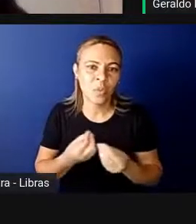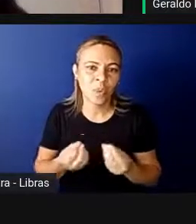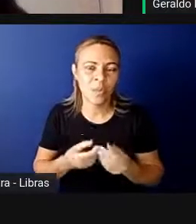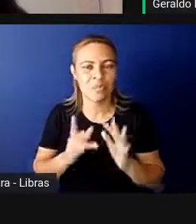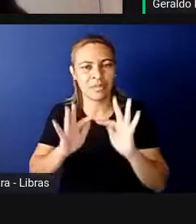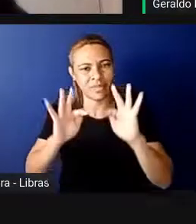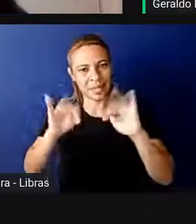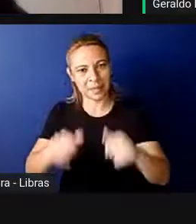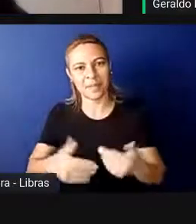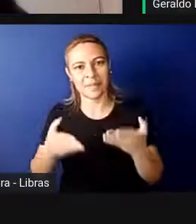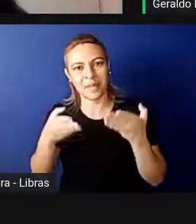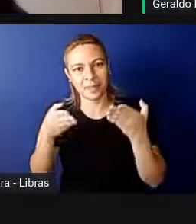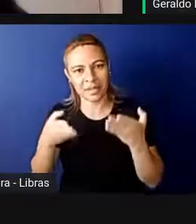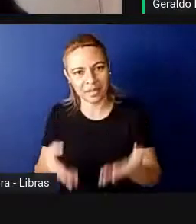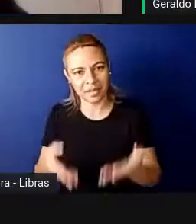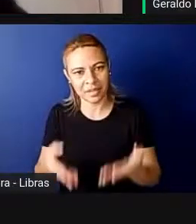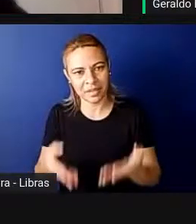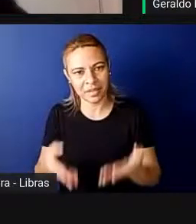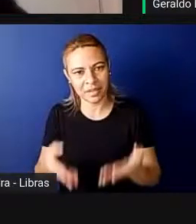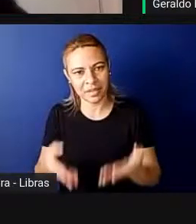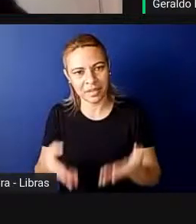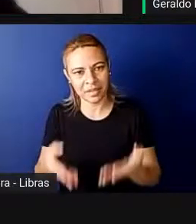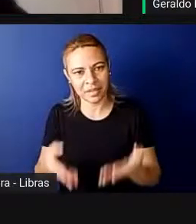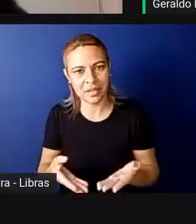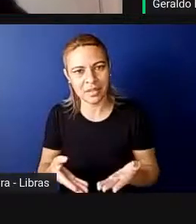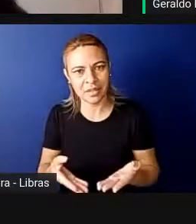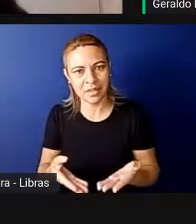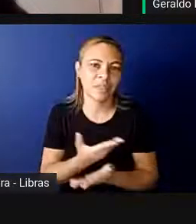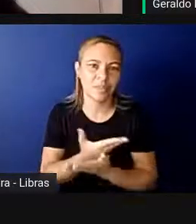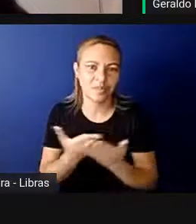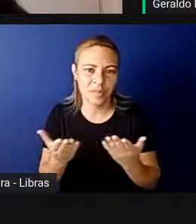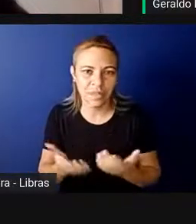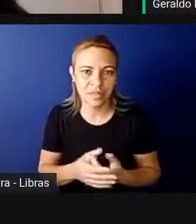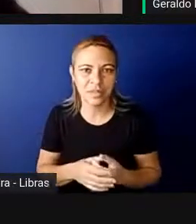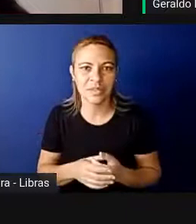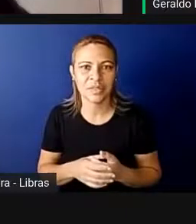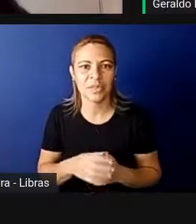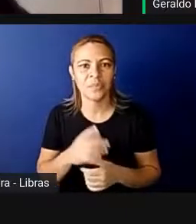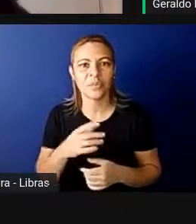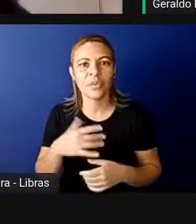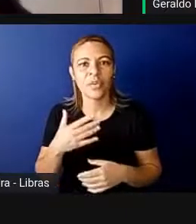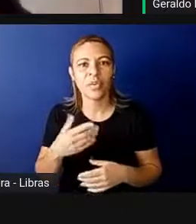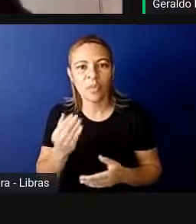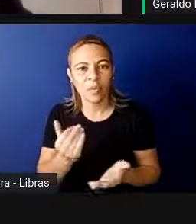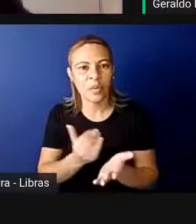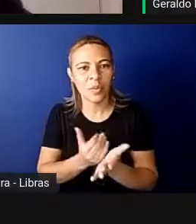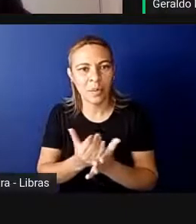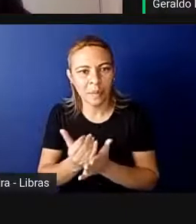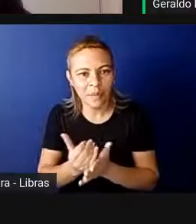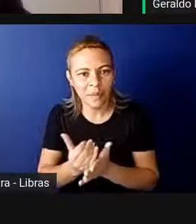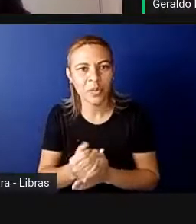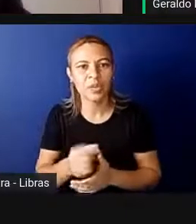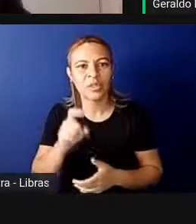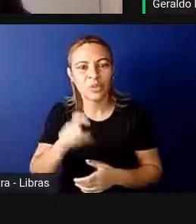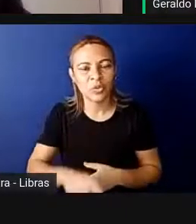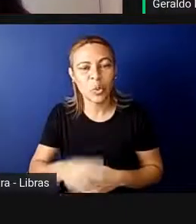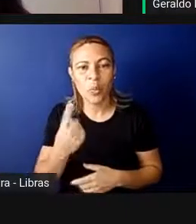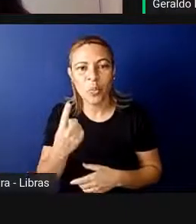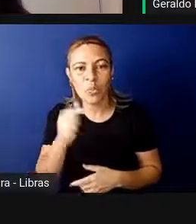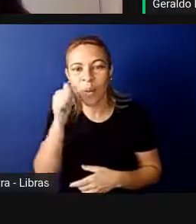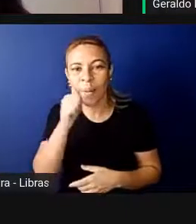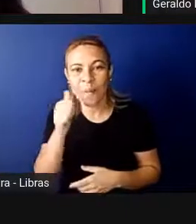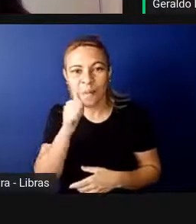participação como uma provocação, dado que sou como você começou. Sou uma mulher não branca de